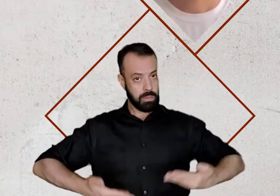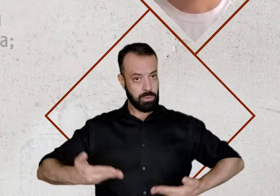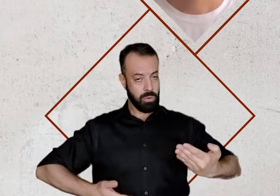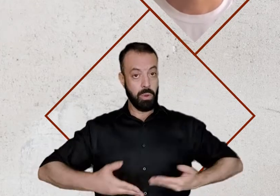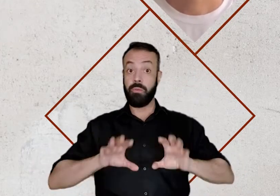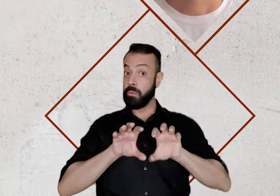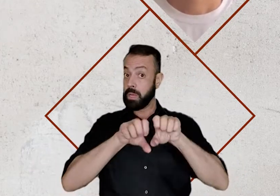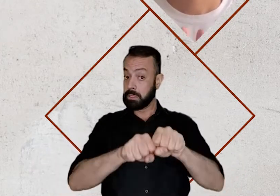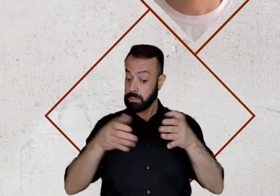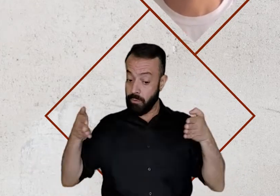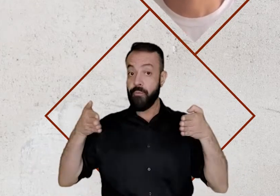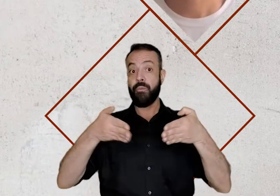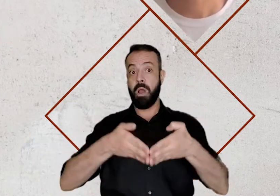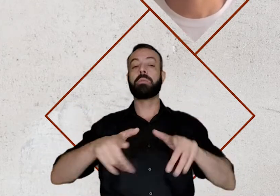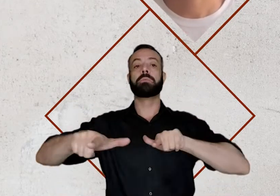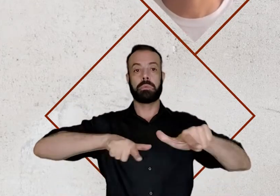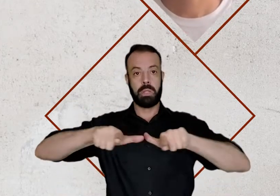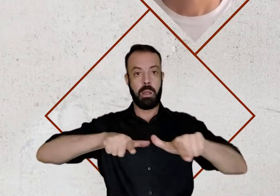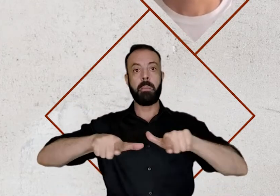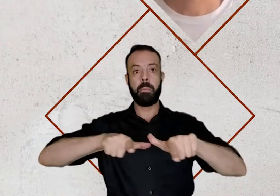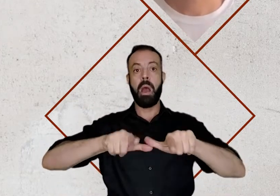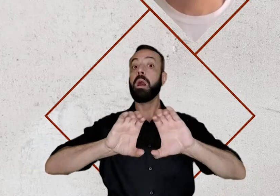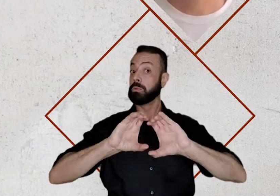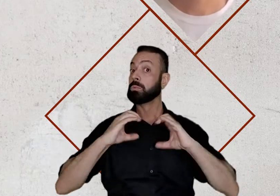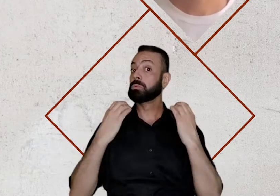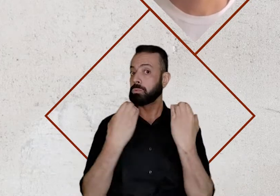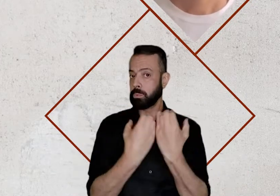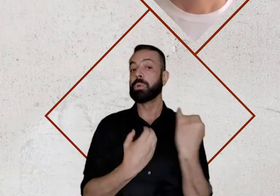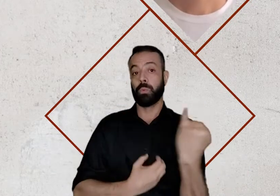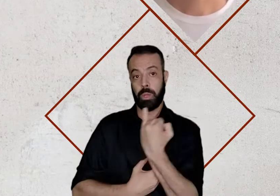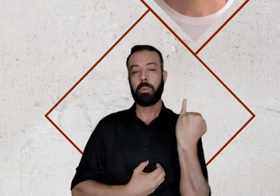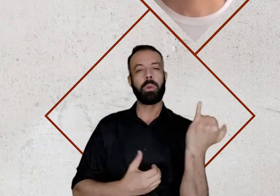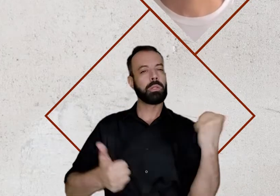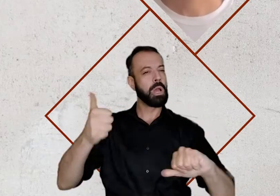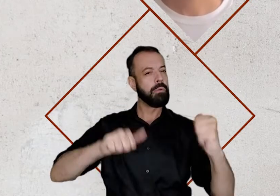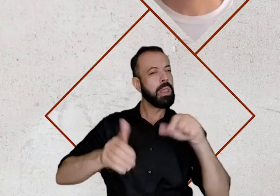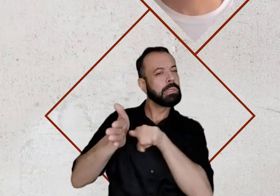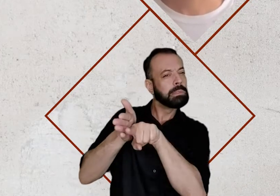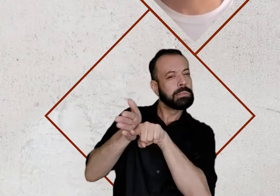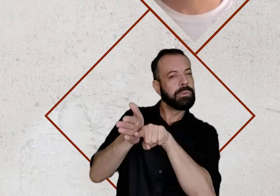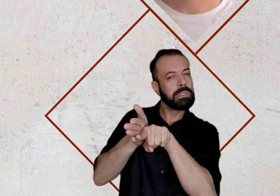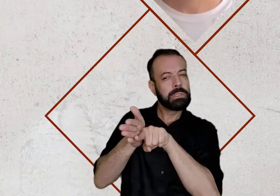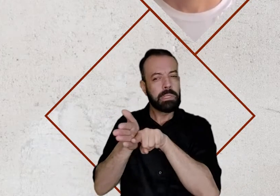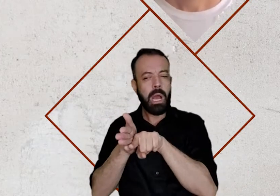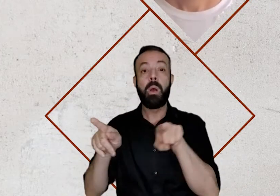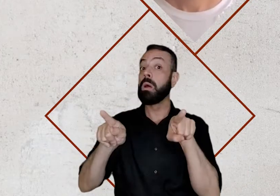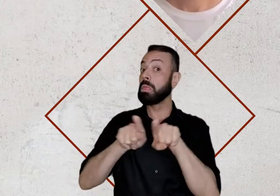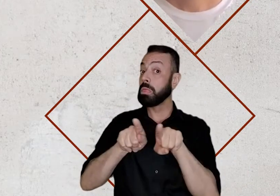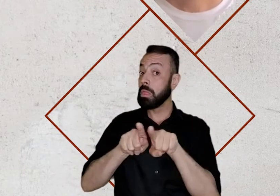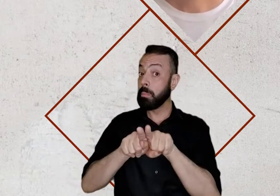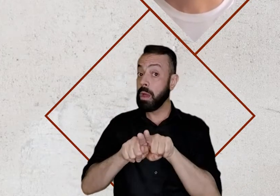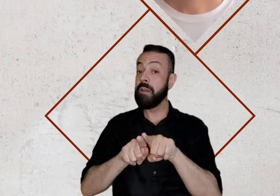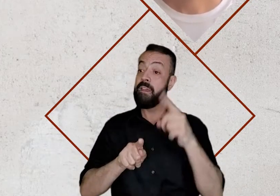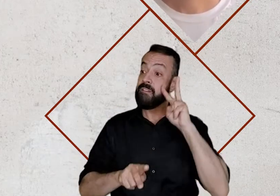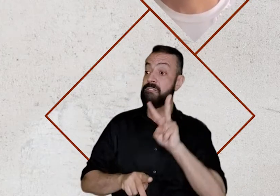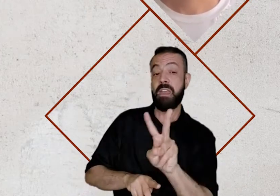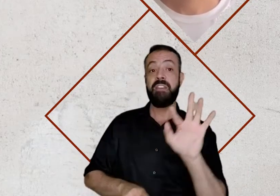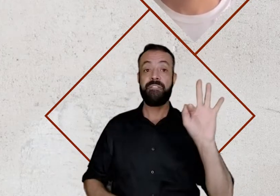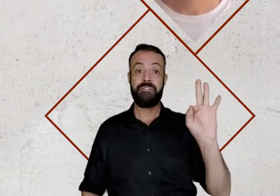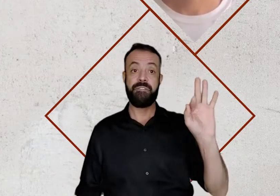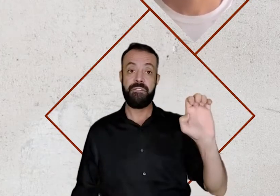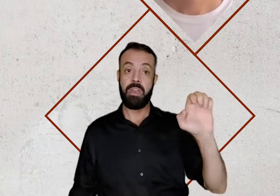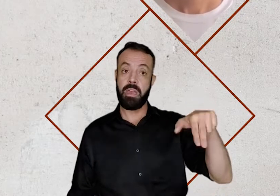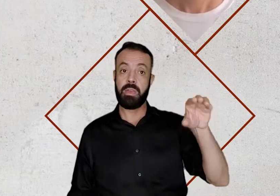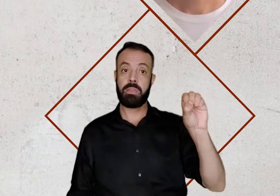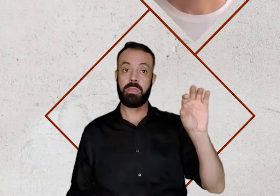são formadas por cinco servidores e servidoras com formação específica para atuar nessas